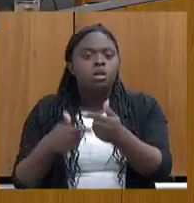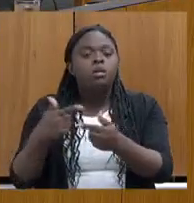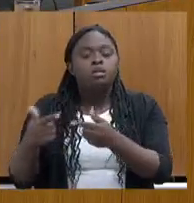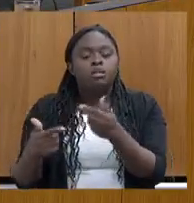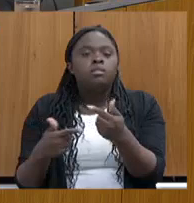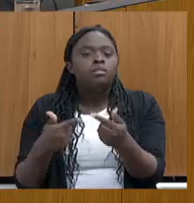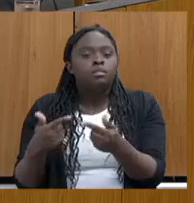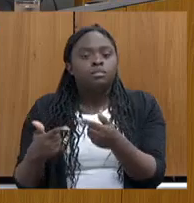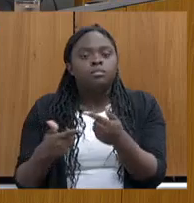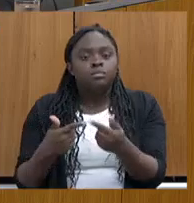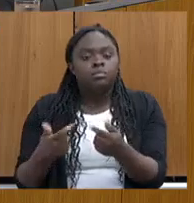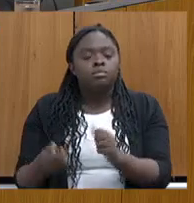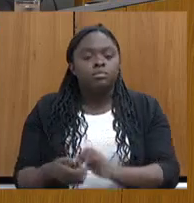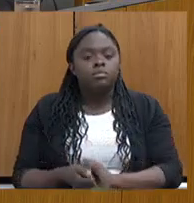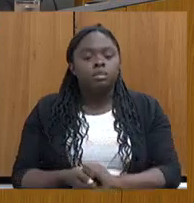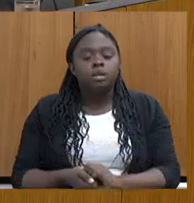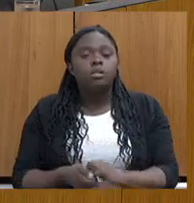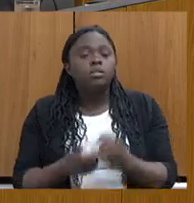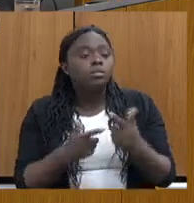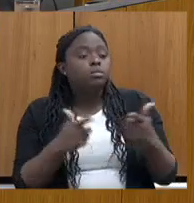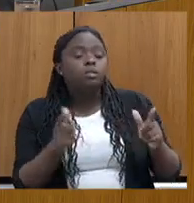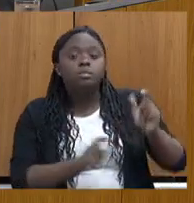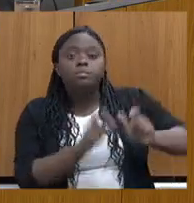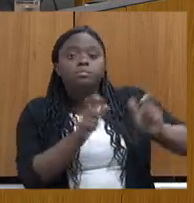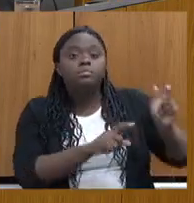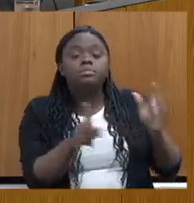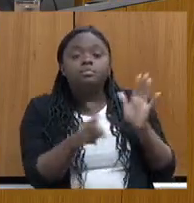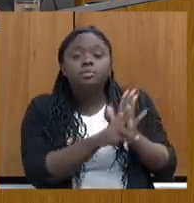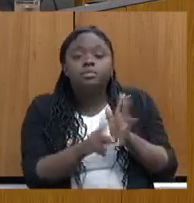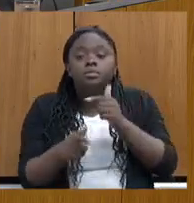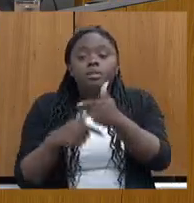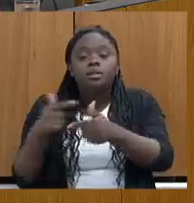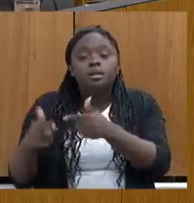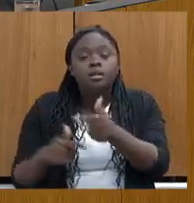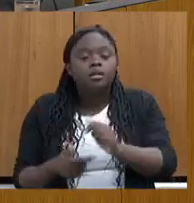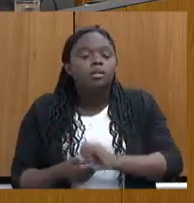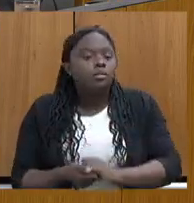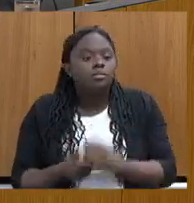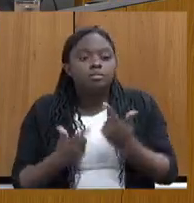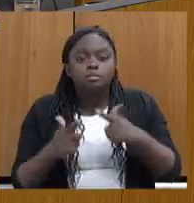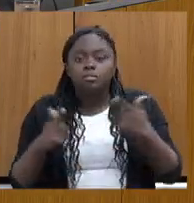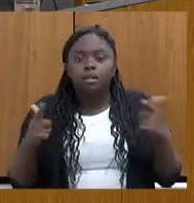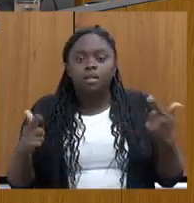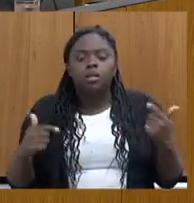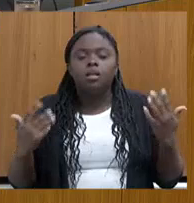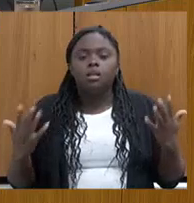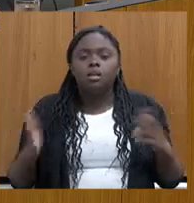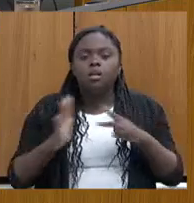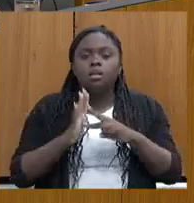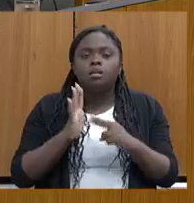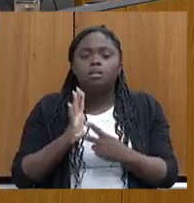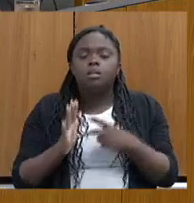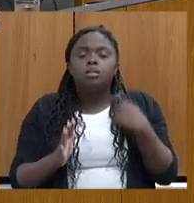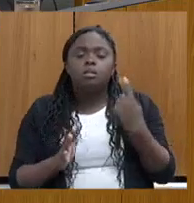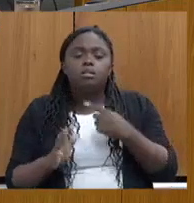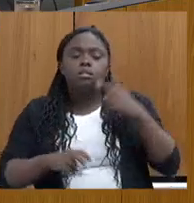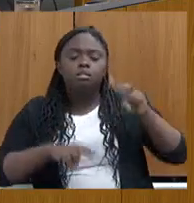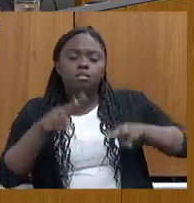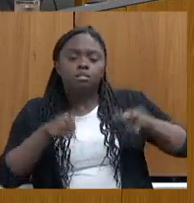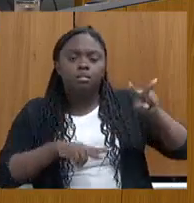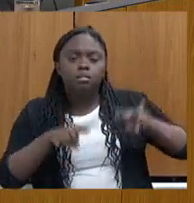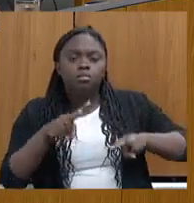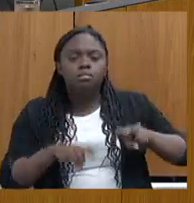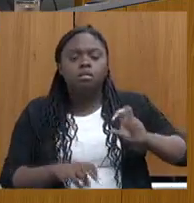Não tem mão de obra qualificada. Eles foram lá me solicitar? Não tem mão de obra qualificada. Então, quer dizer, a gente observa que